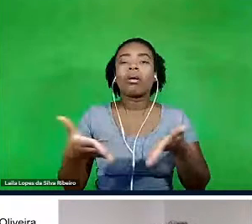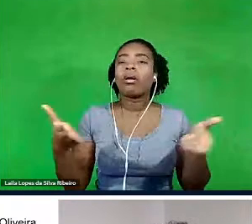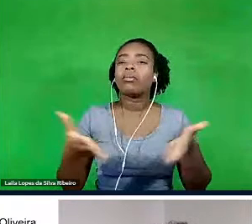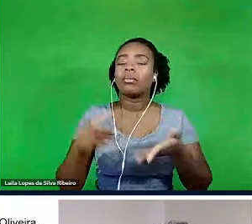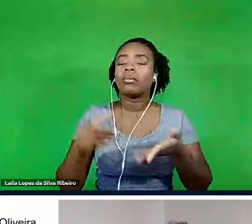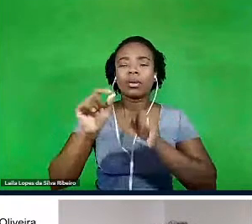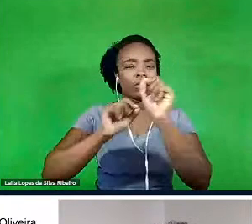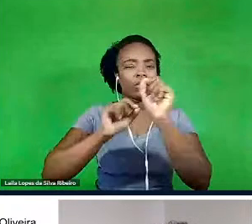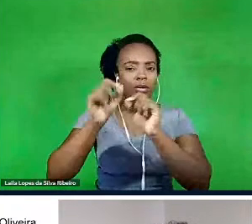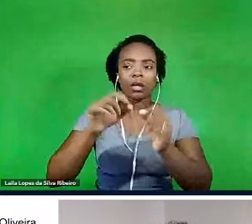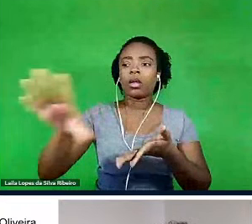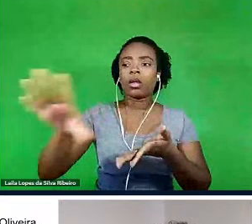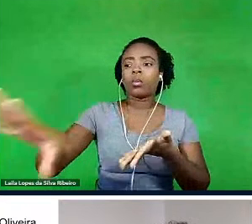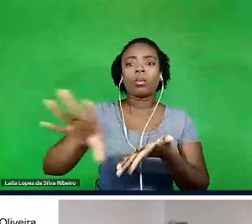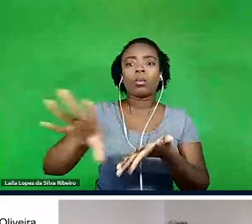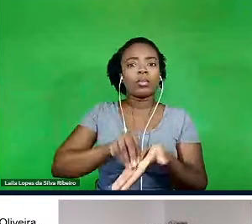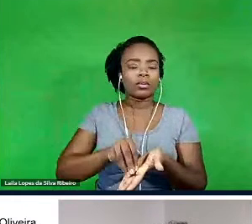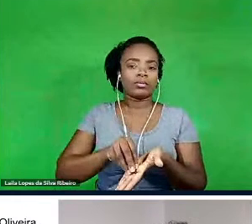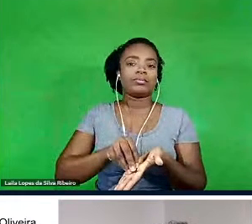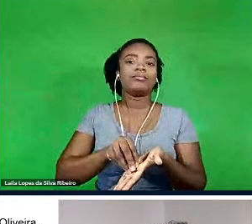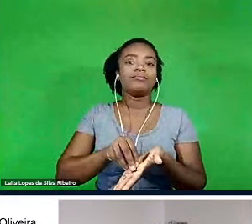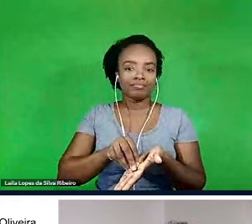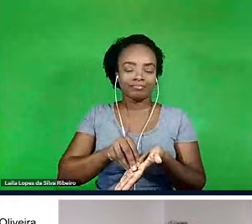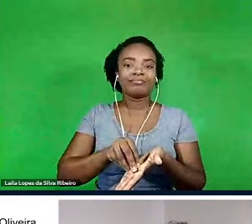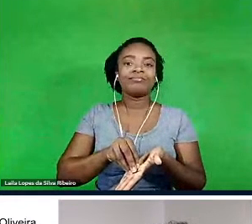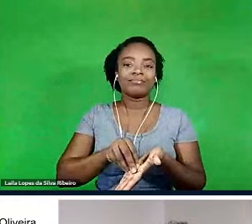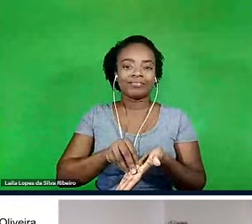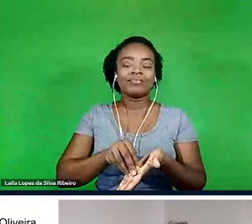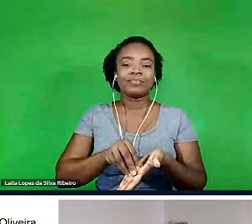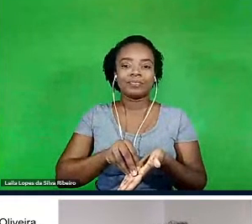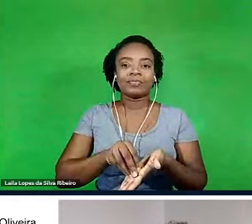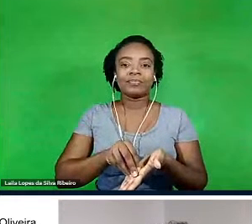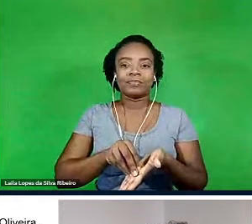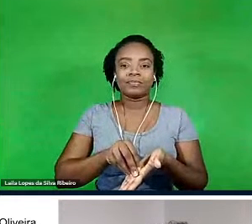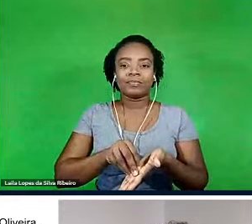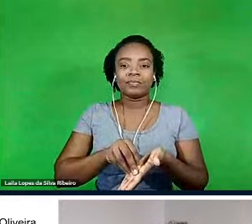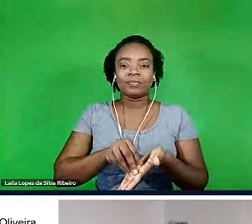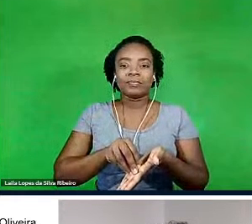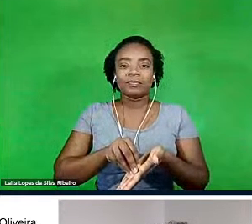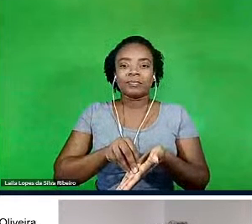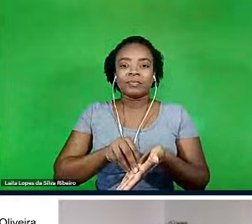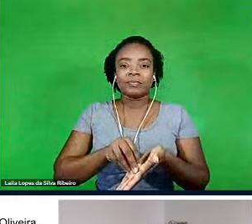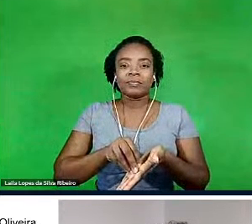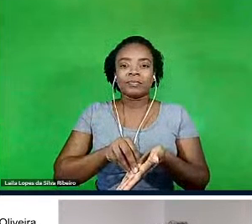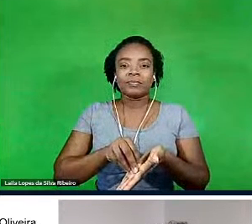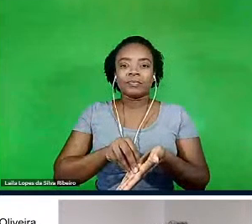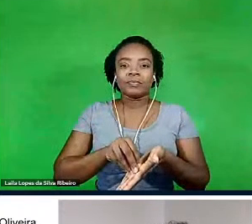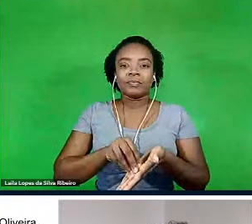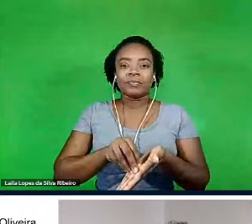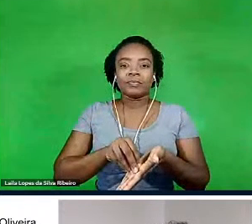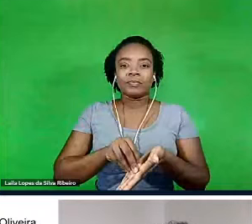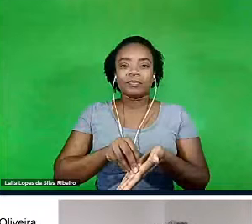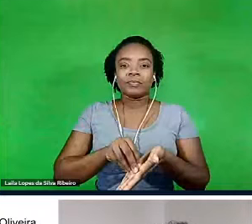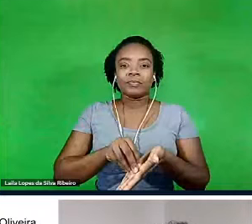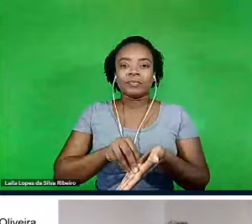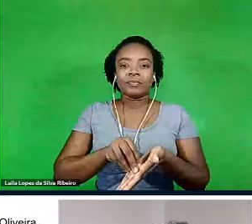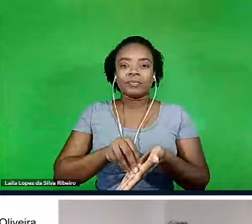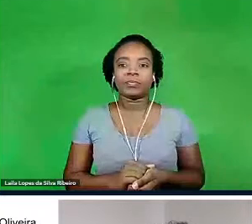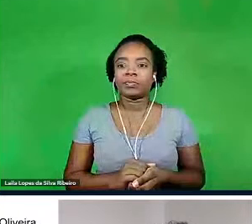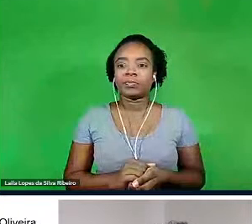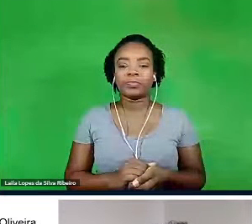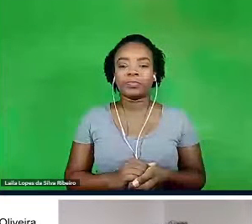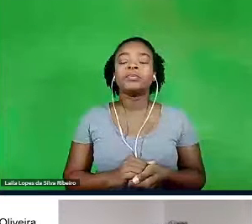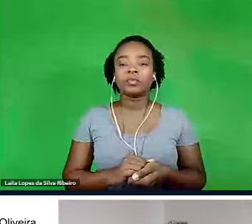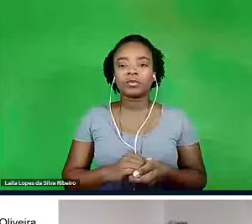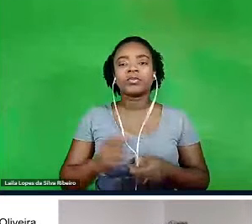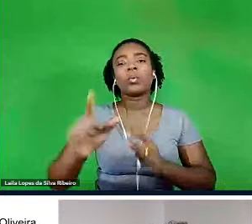vida pelo esforço da ciência, né? Do que a ciência é capaz de produzir, em termos da